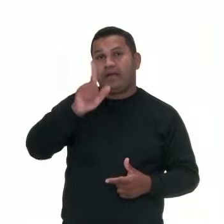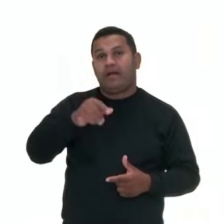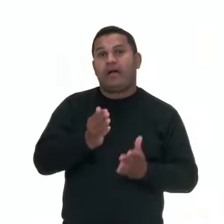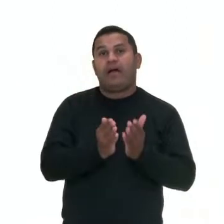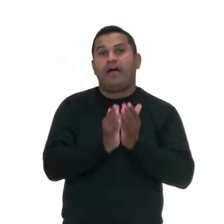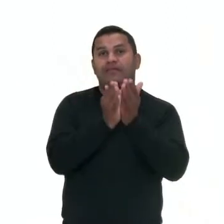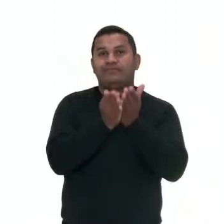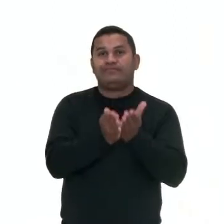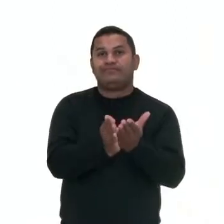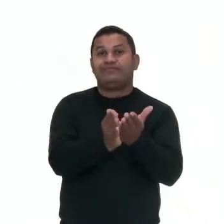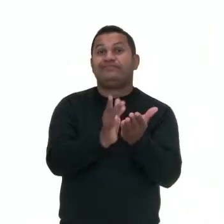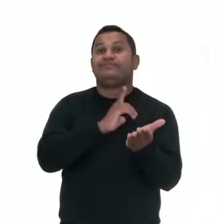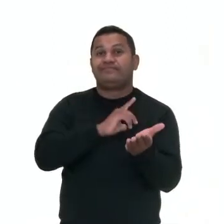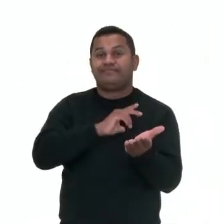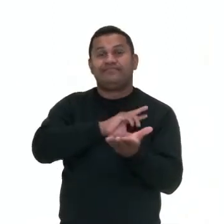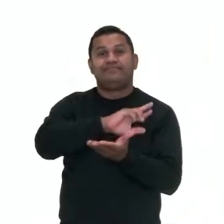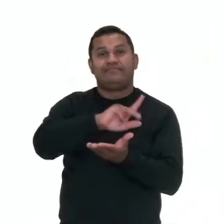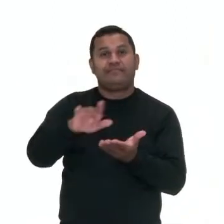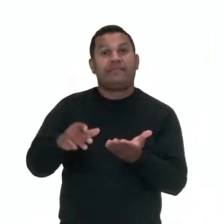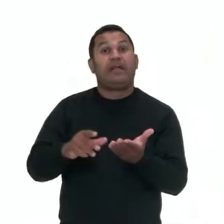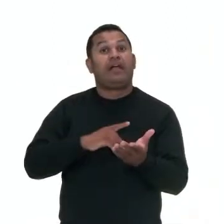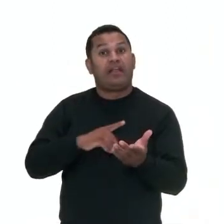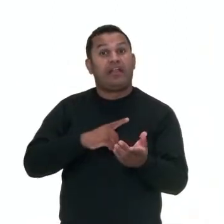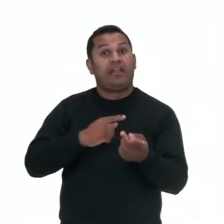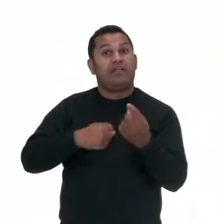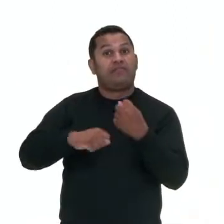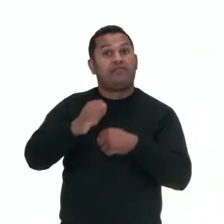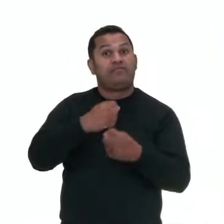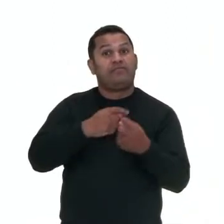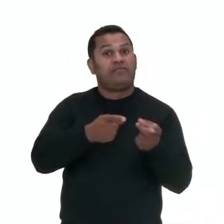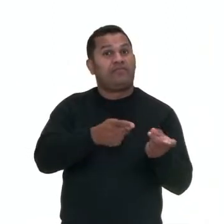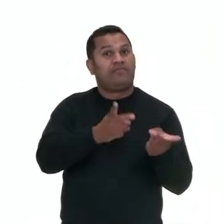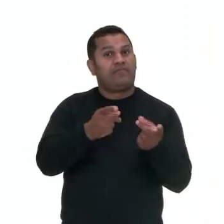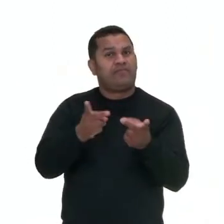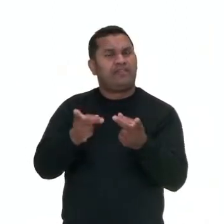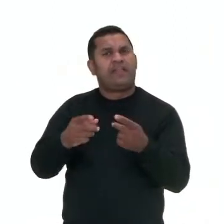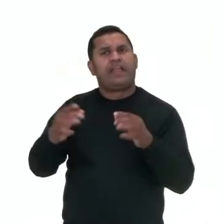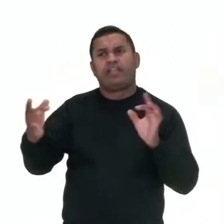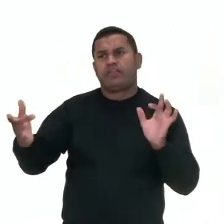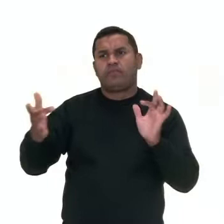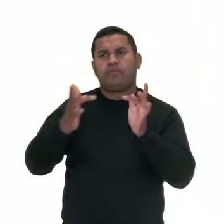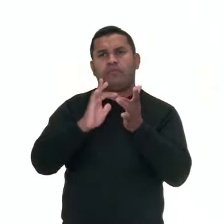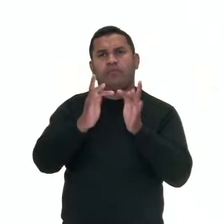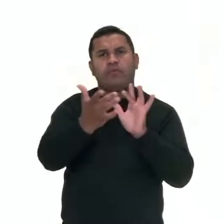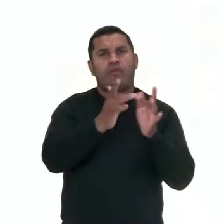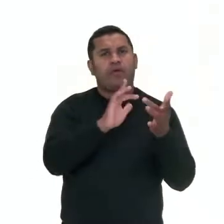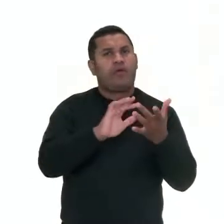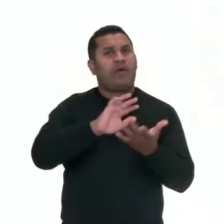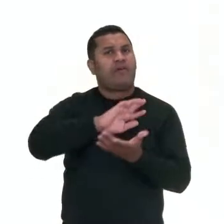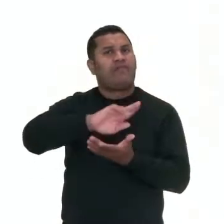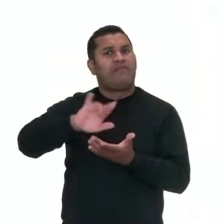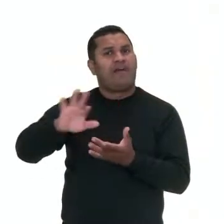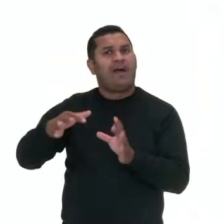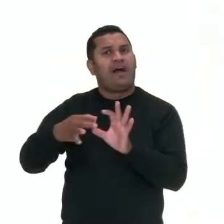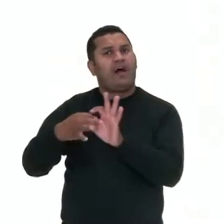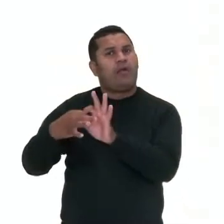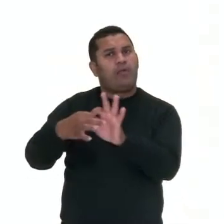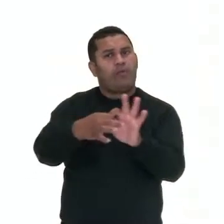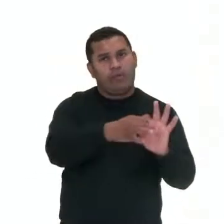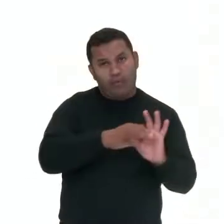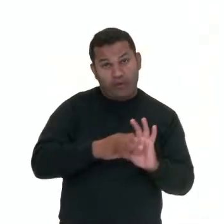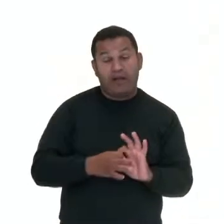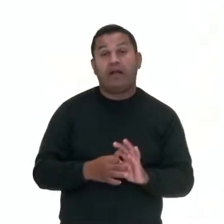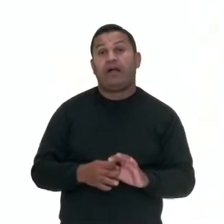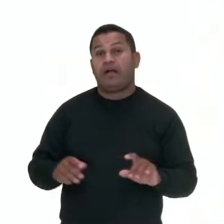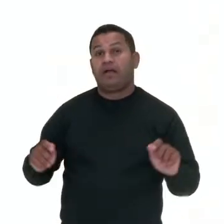grandes embarcações que ligavam a cidade de Atenas com várias regiões. E isso estimulou inclusive o comércio marítimo e a troca